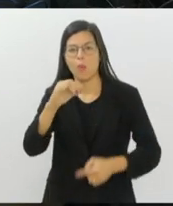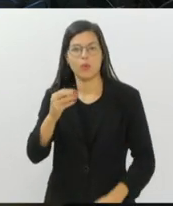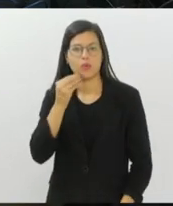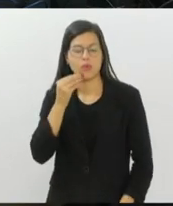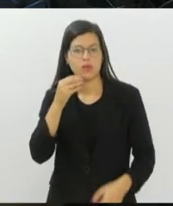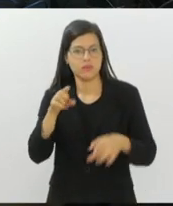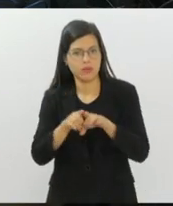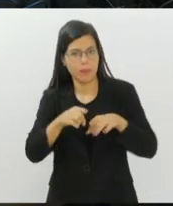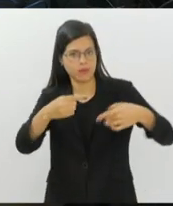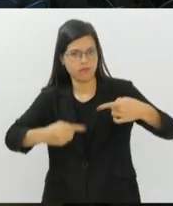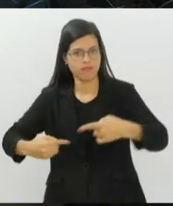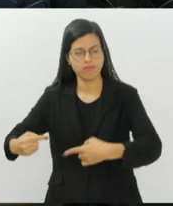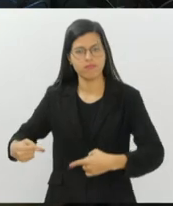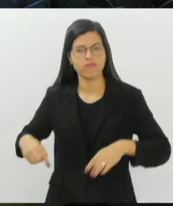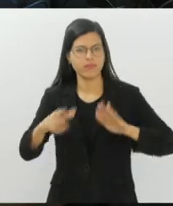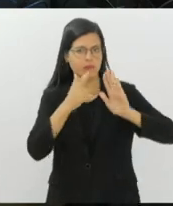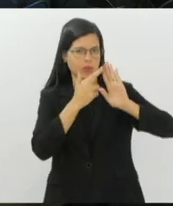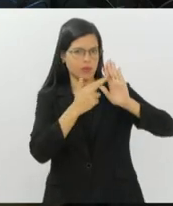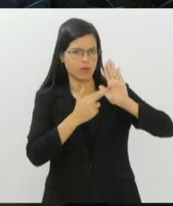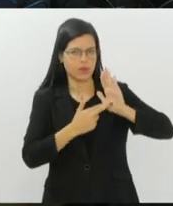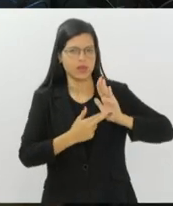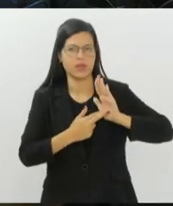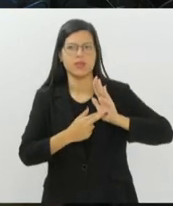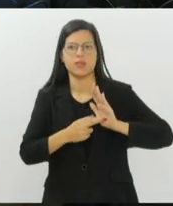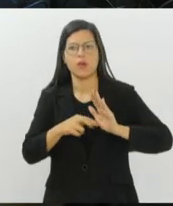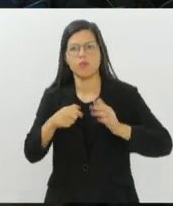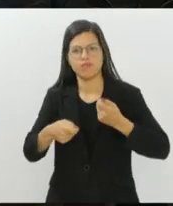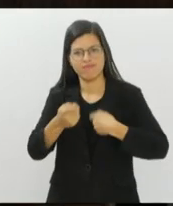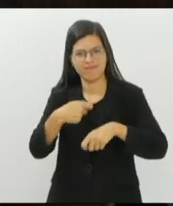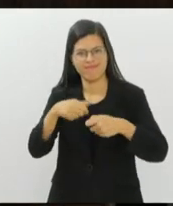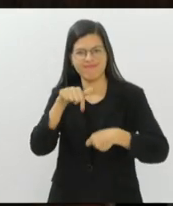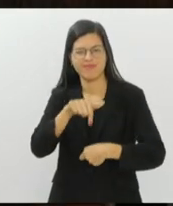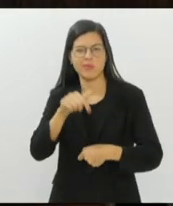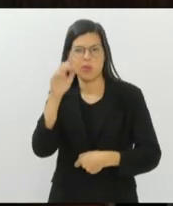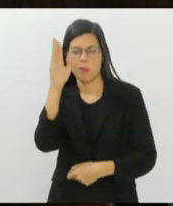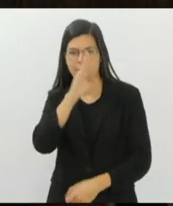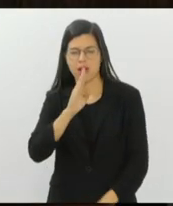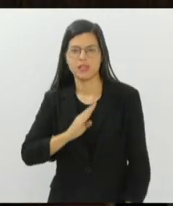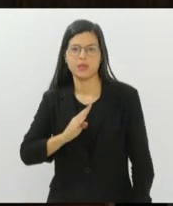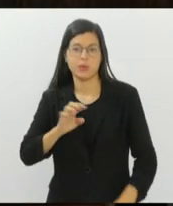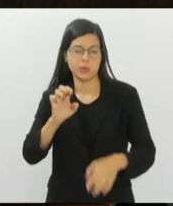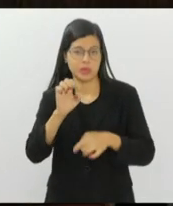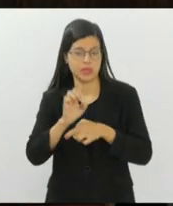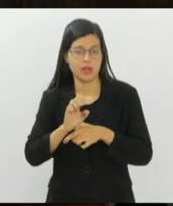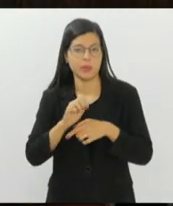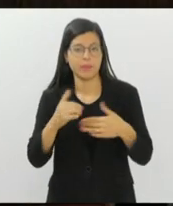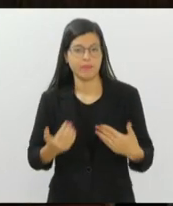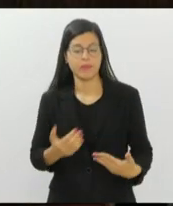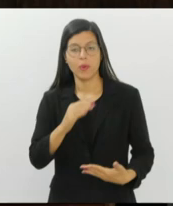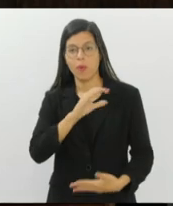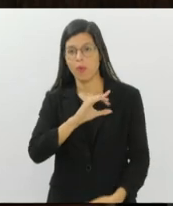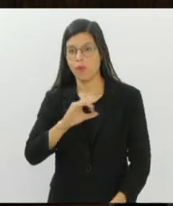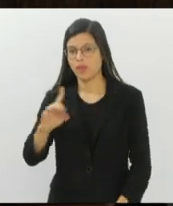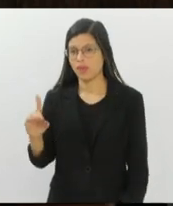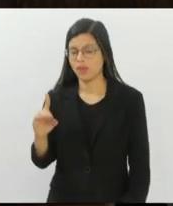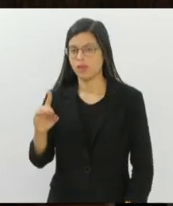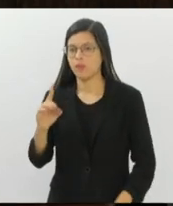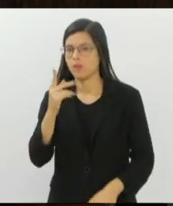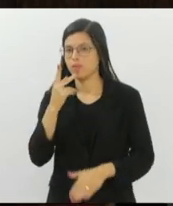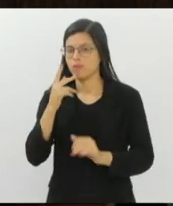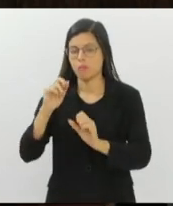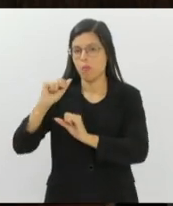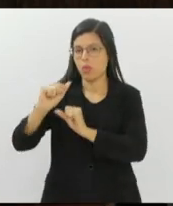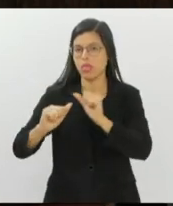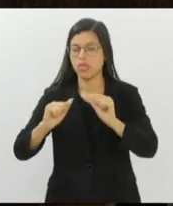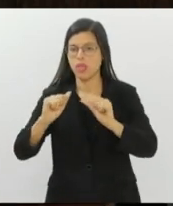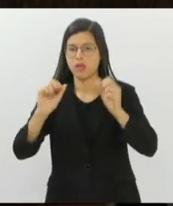regulamentação desse mercado no país e no Estado. Segundo o coordenador, as mudanças climáticas no Brasil e no